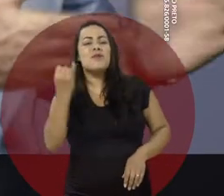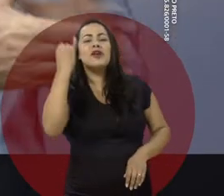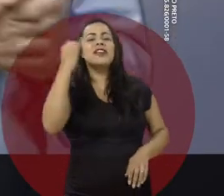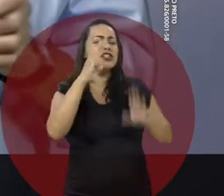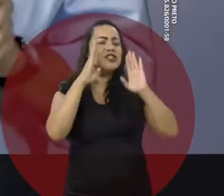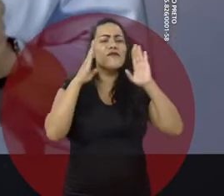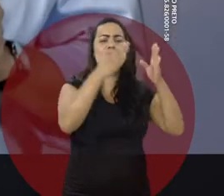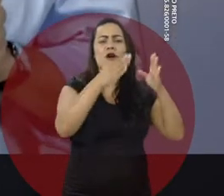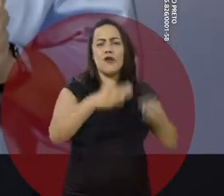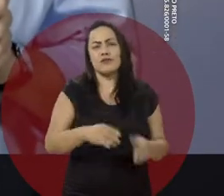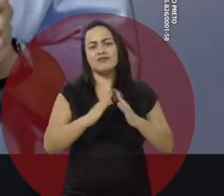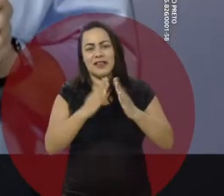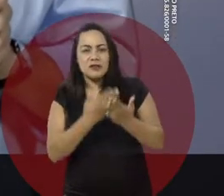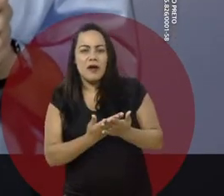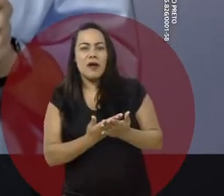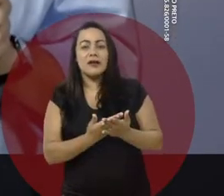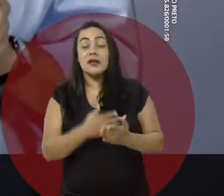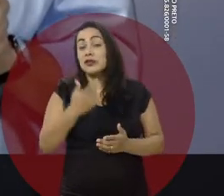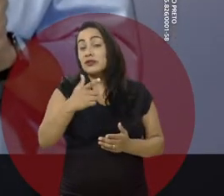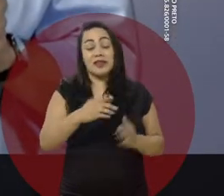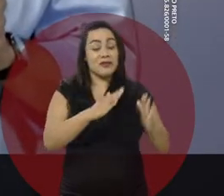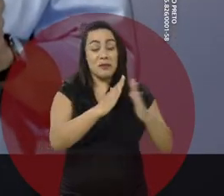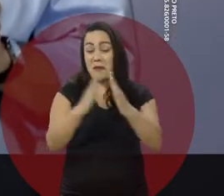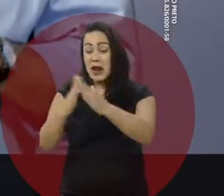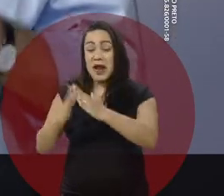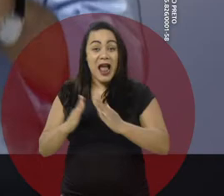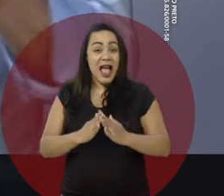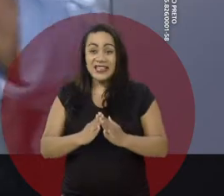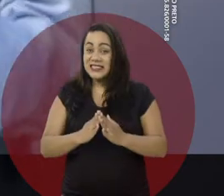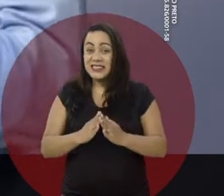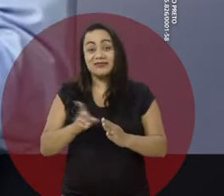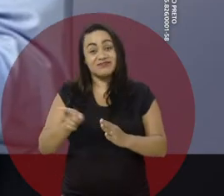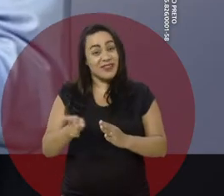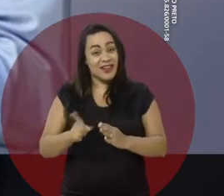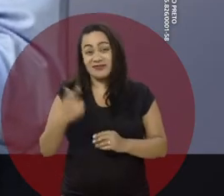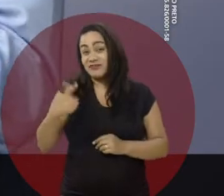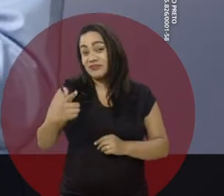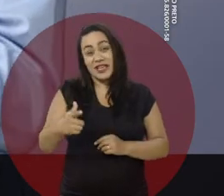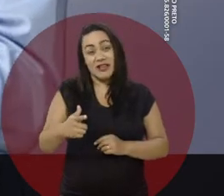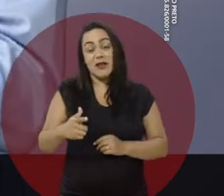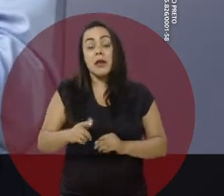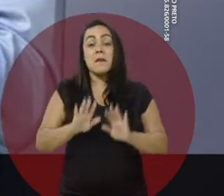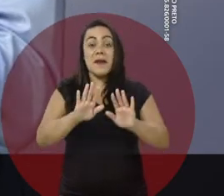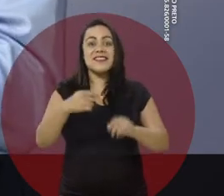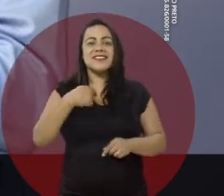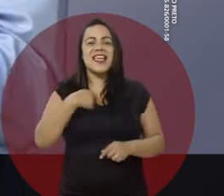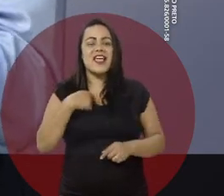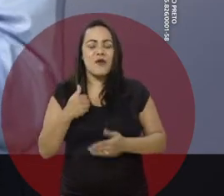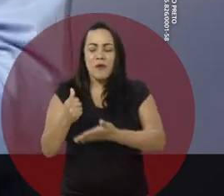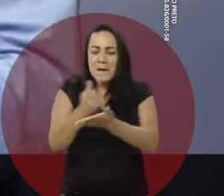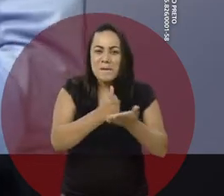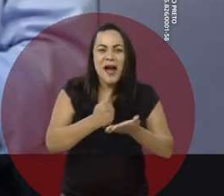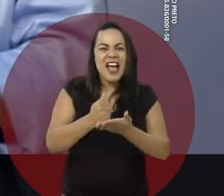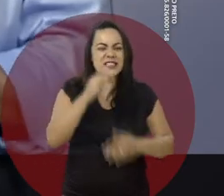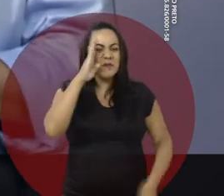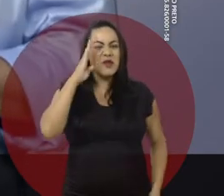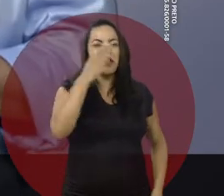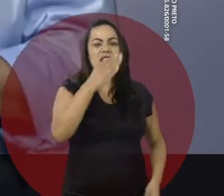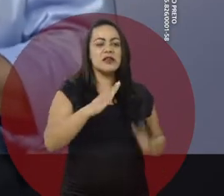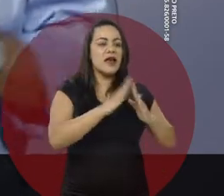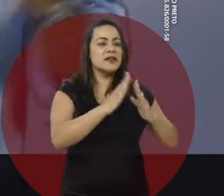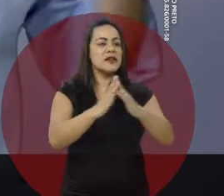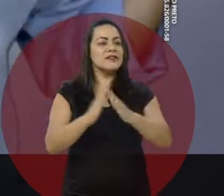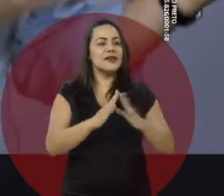Se não houve uma política de moradia popular no governo de Nogueira, esse direito fundamental será uma das nossas